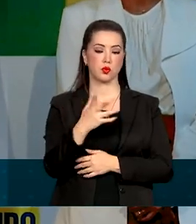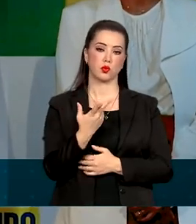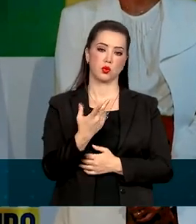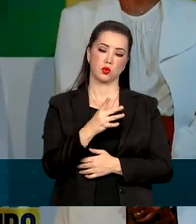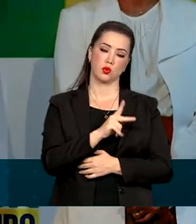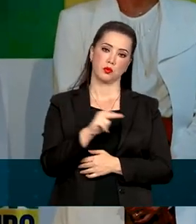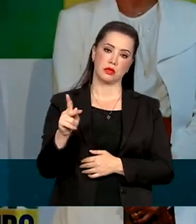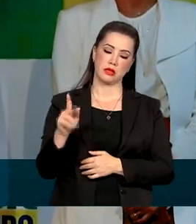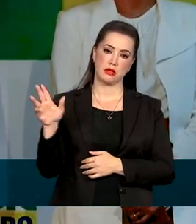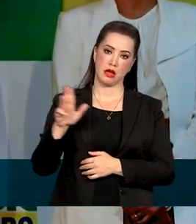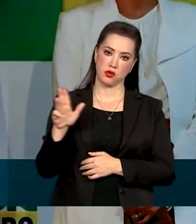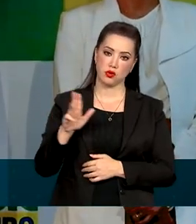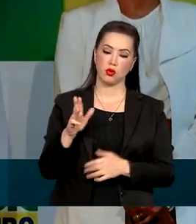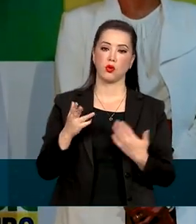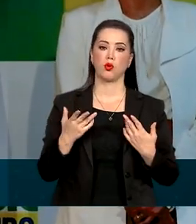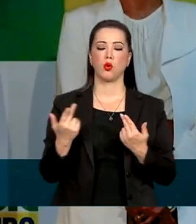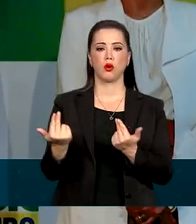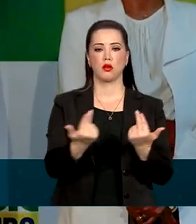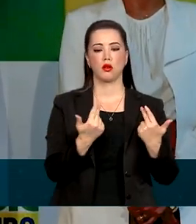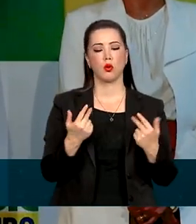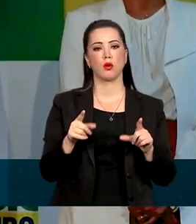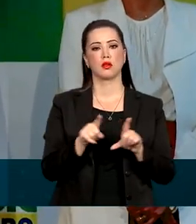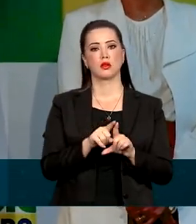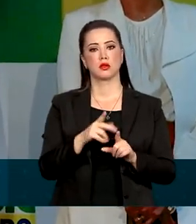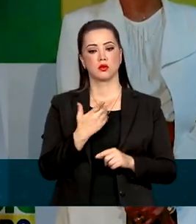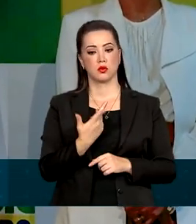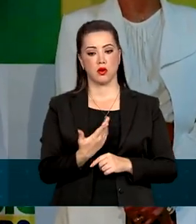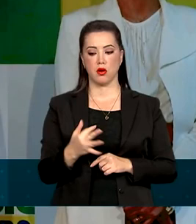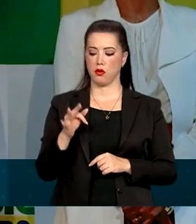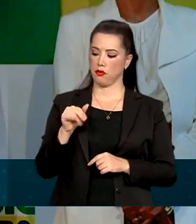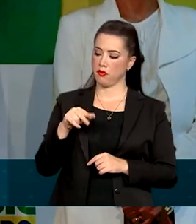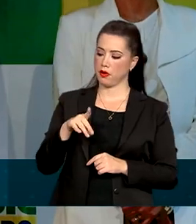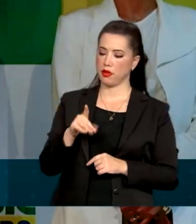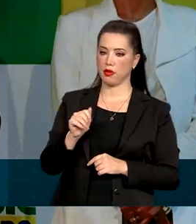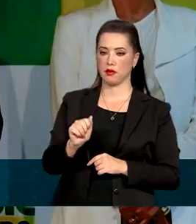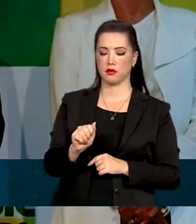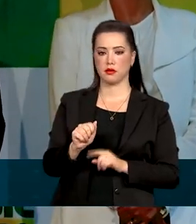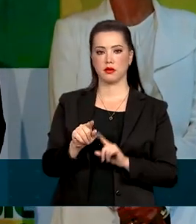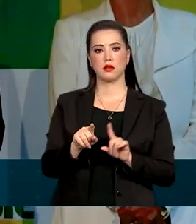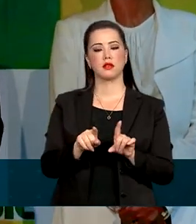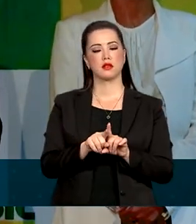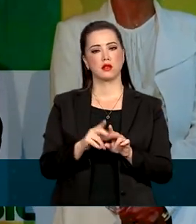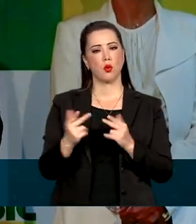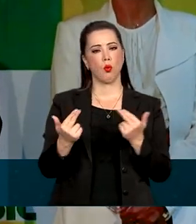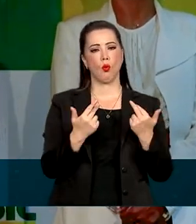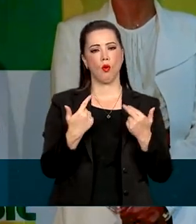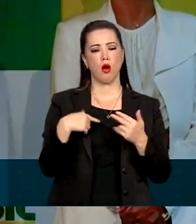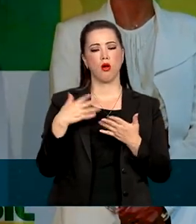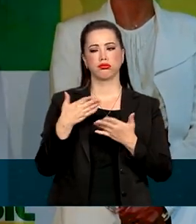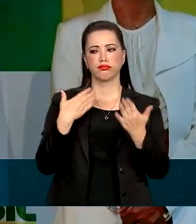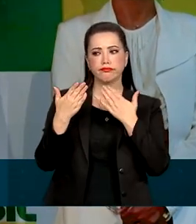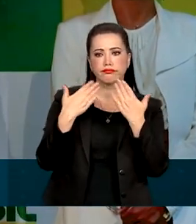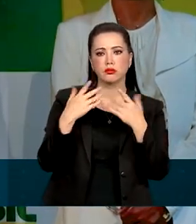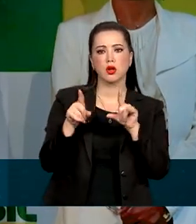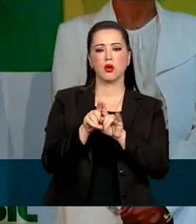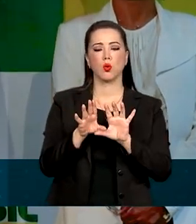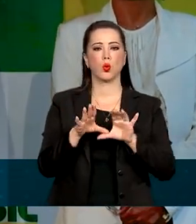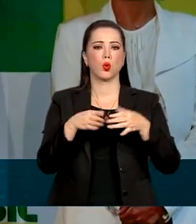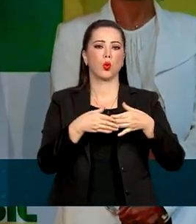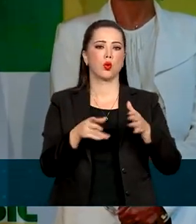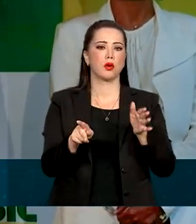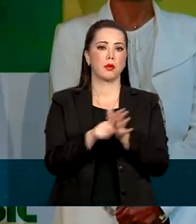Lula. A mesma coisa vale para Fernanda, que vai ter interface muito grande, e não apenas com as áreas